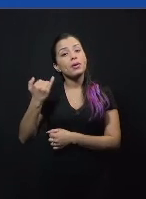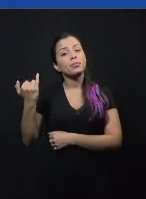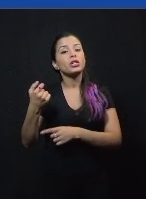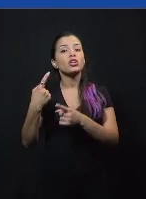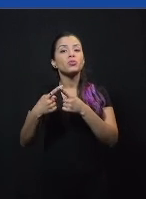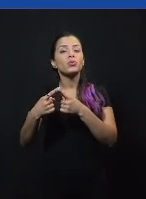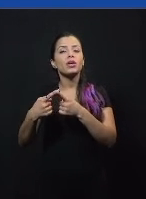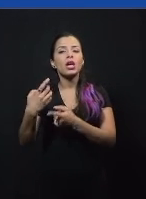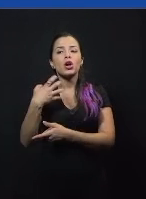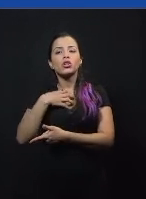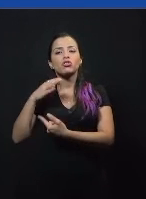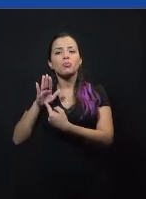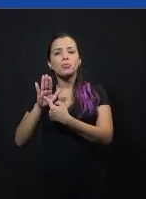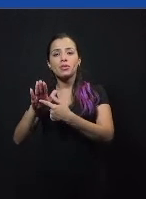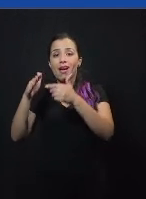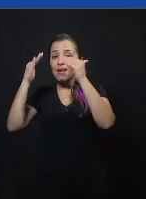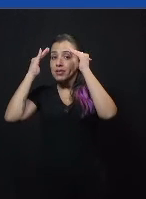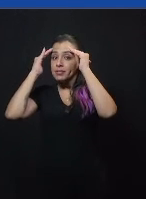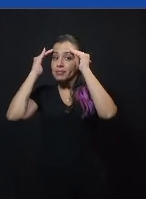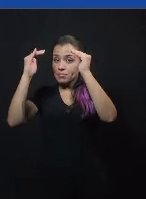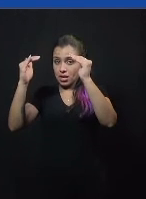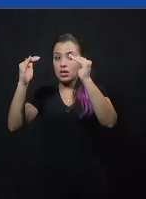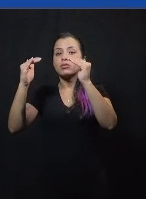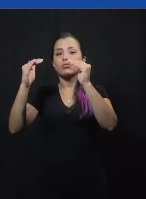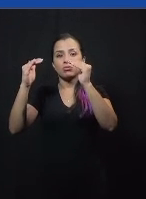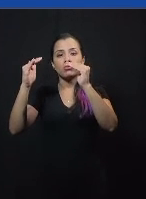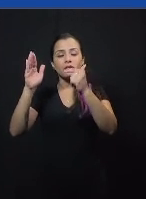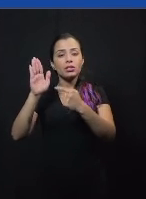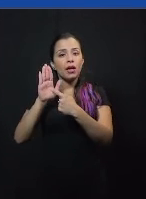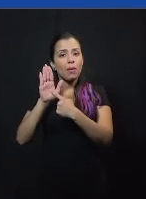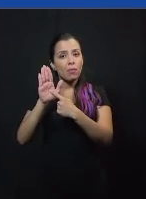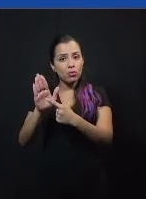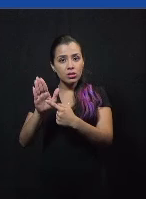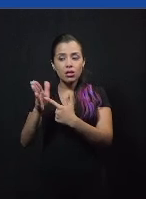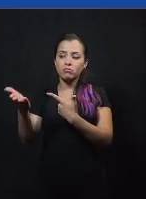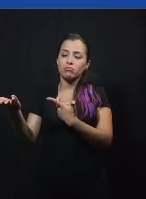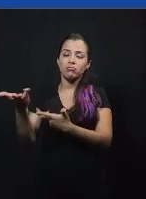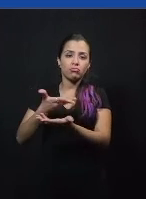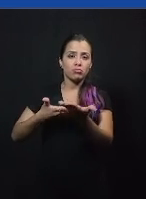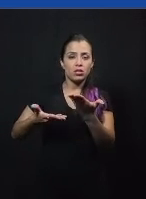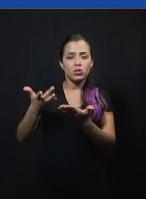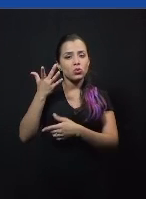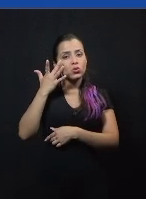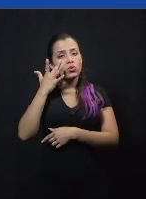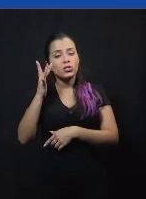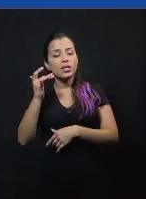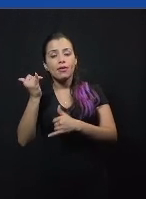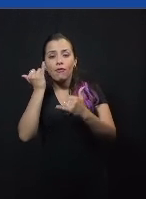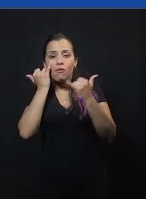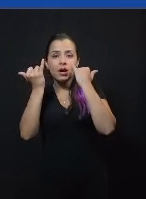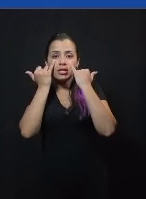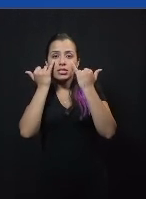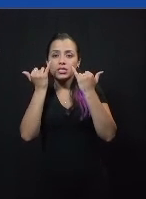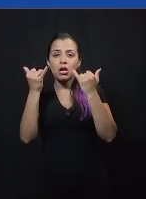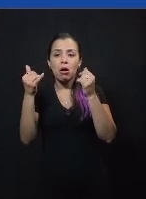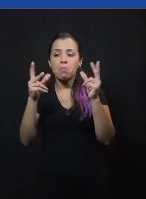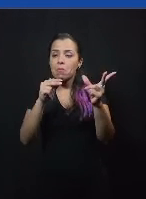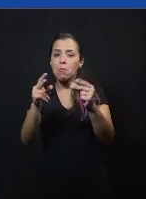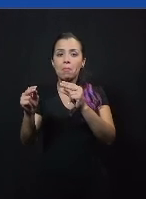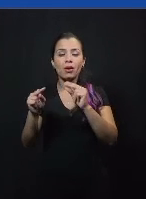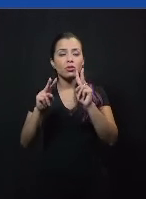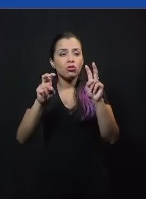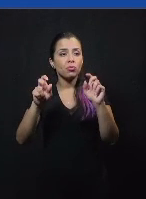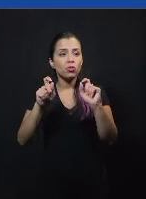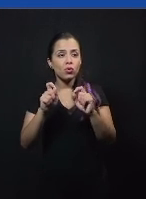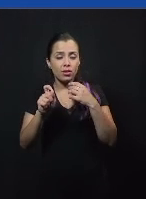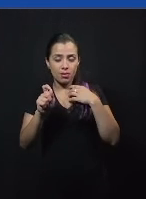respeito pela opinião do outro pelo tempo que o outro gastou pela aquela interação que vocês estão tendo e se alguém também não está lhe escutando isso provavelmente é um sinal de a pessoa